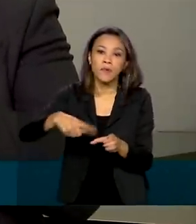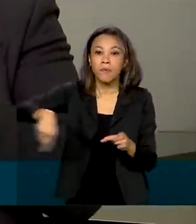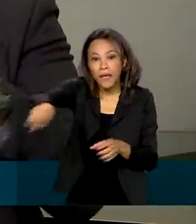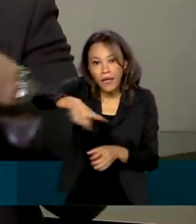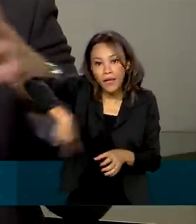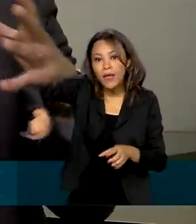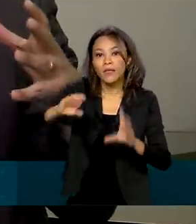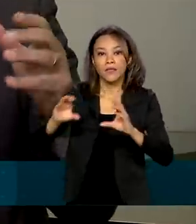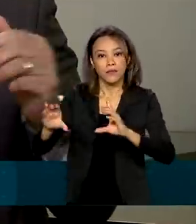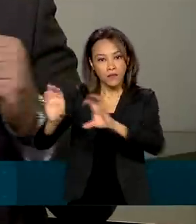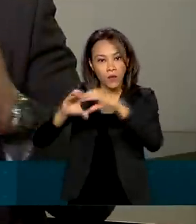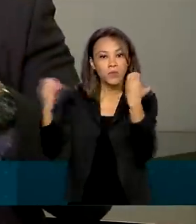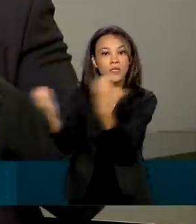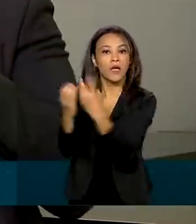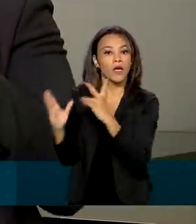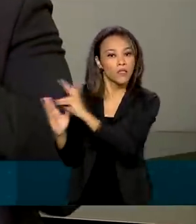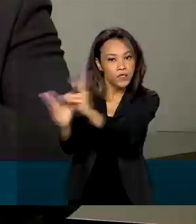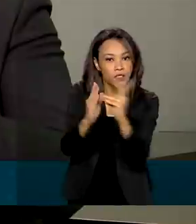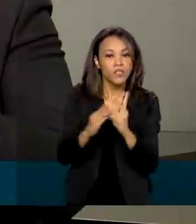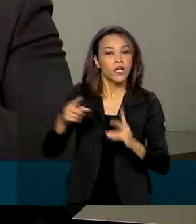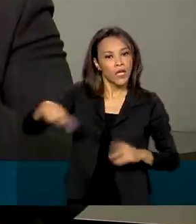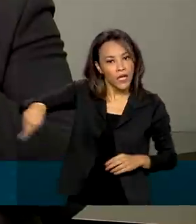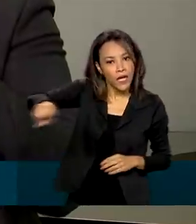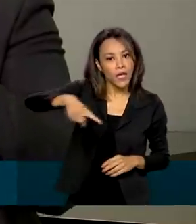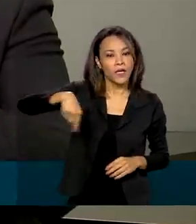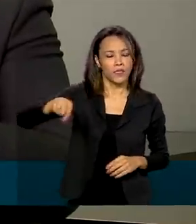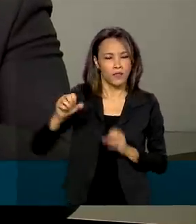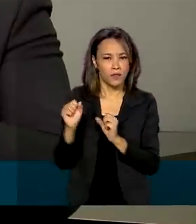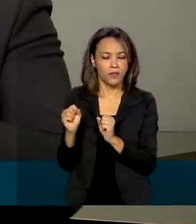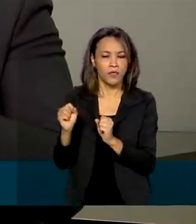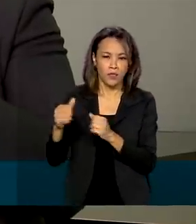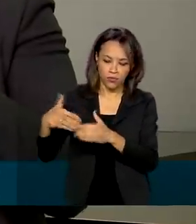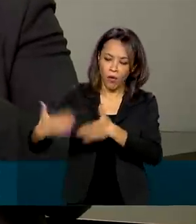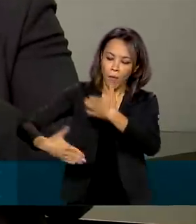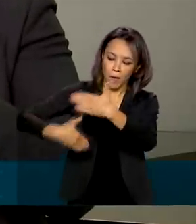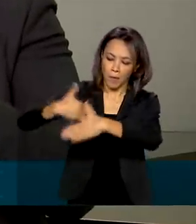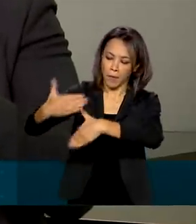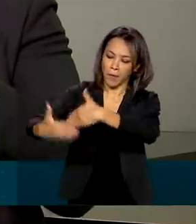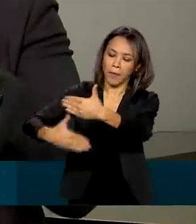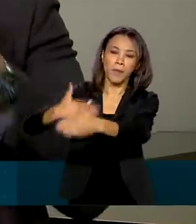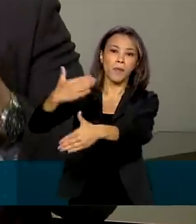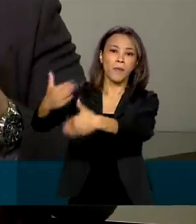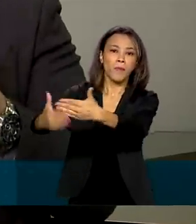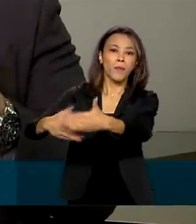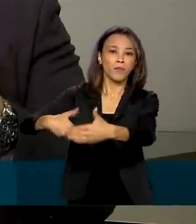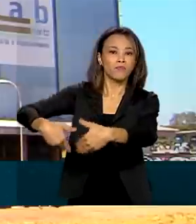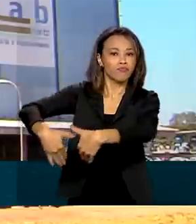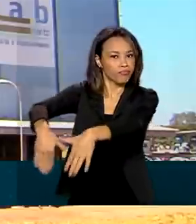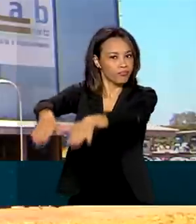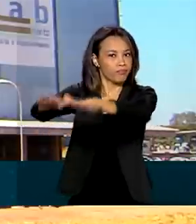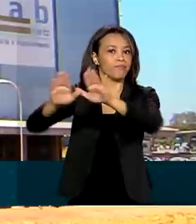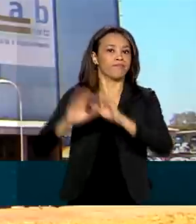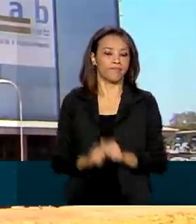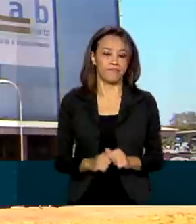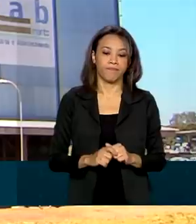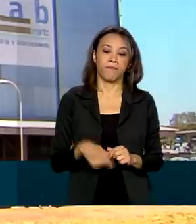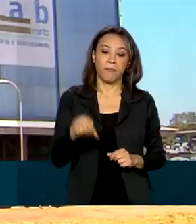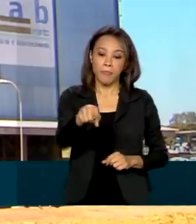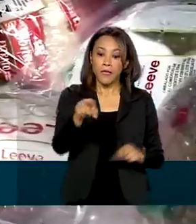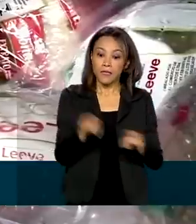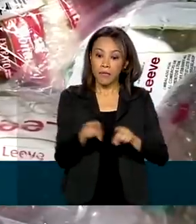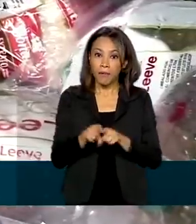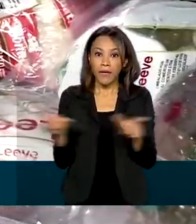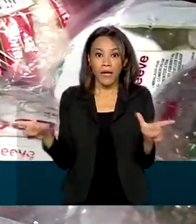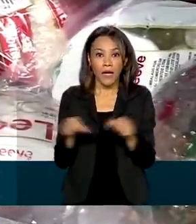que eles possam ali, no desenvolvimento do etnodesenvolvimento, se sustentar. A Conab também